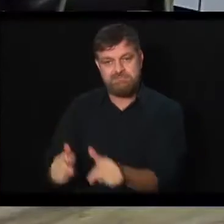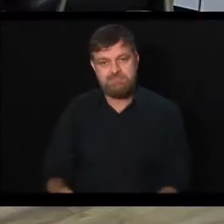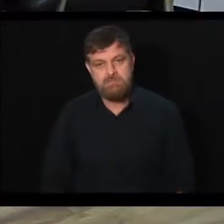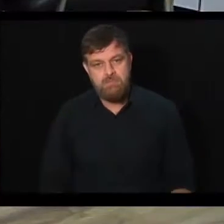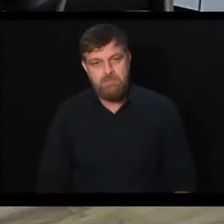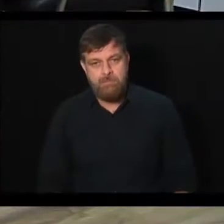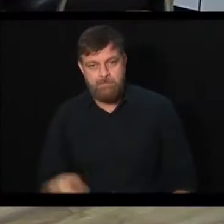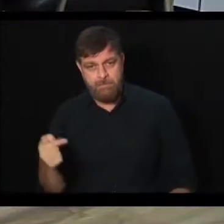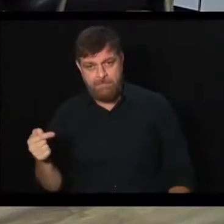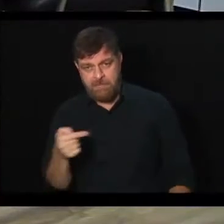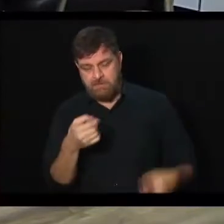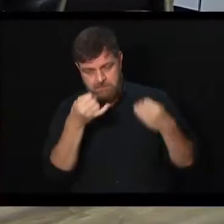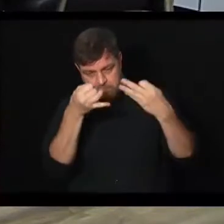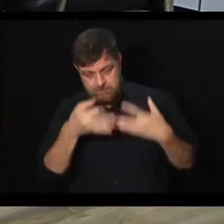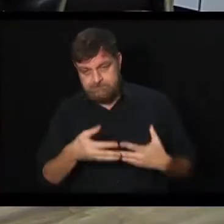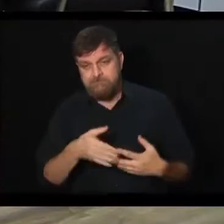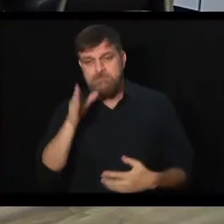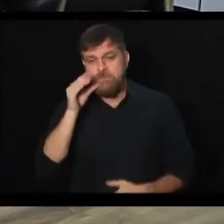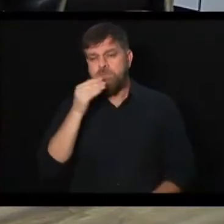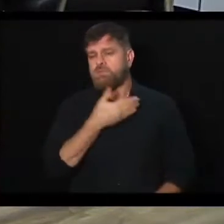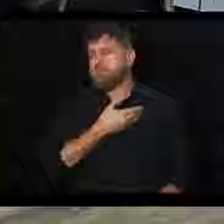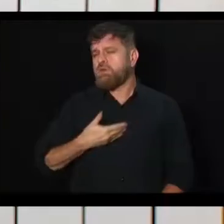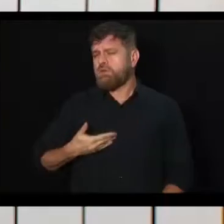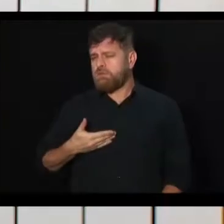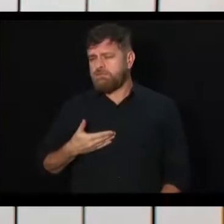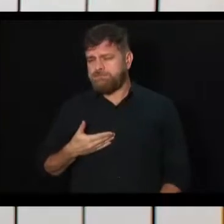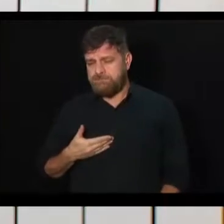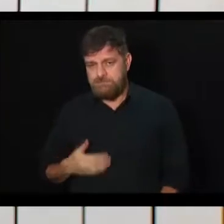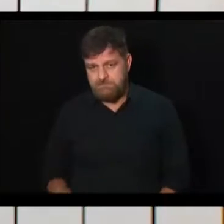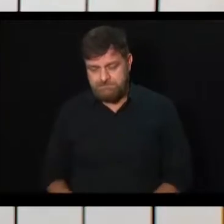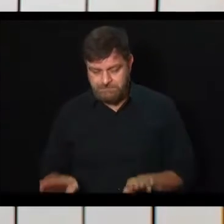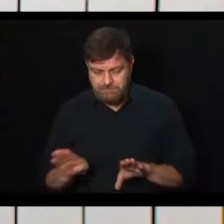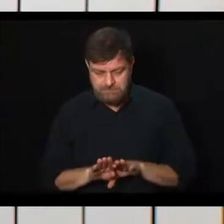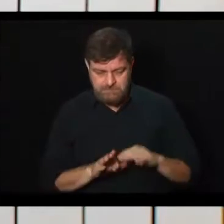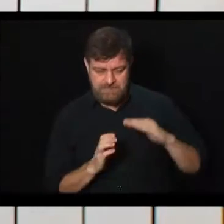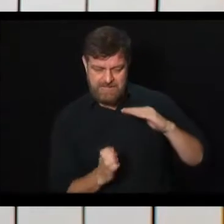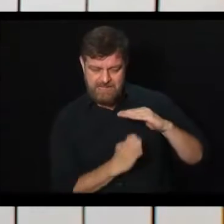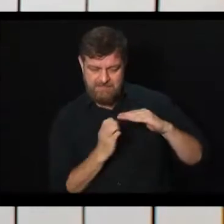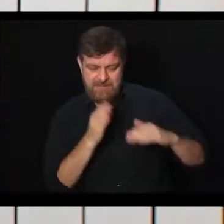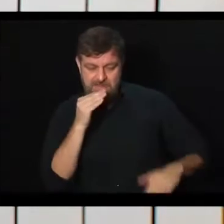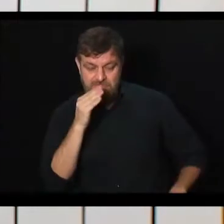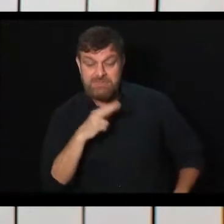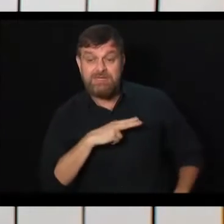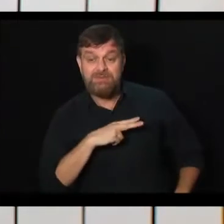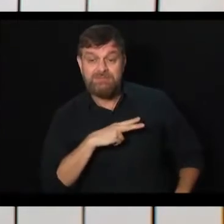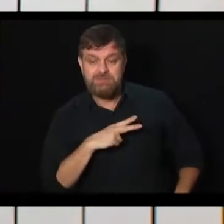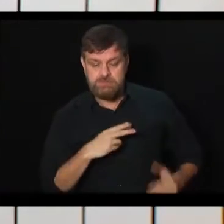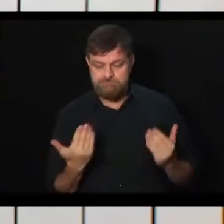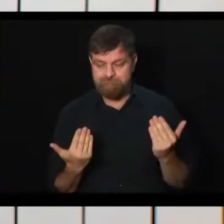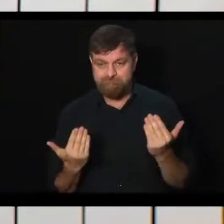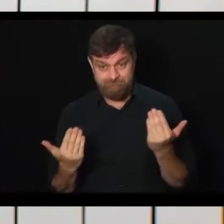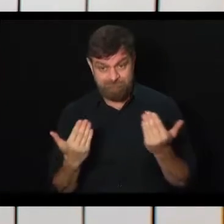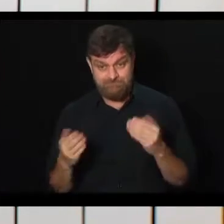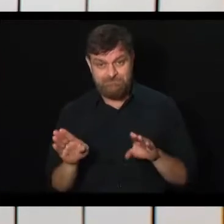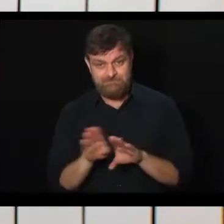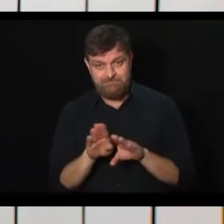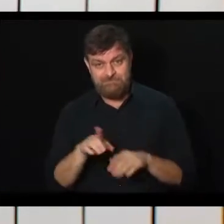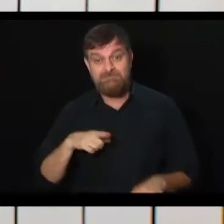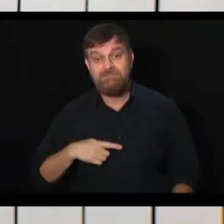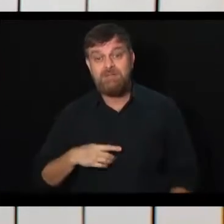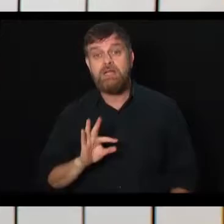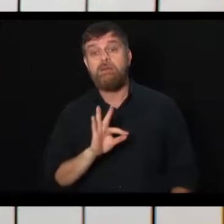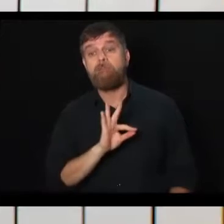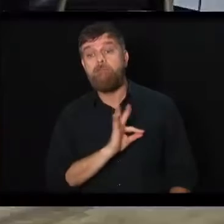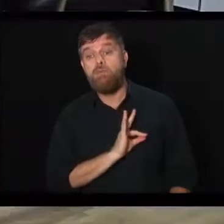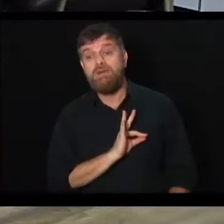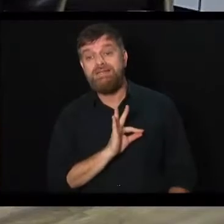senhor mencionou o servidor público e o empregado da empresa privada, mas a gente tem também uma questão para os policiais